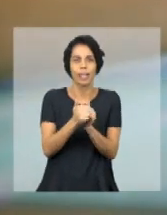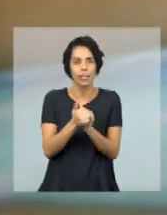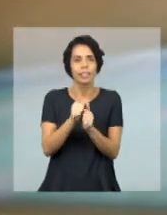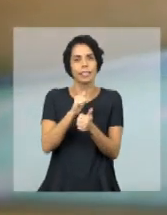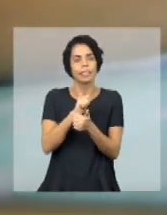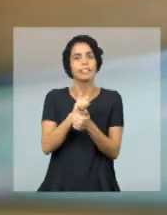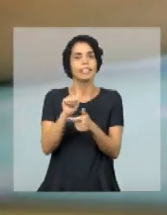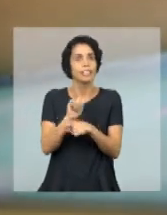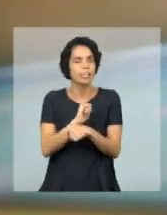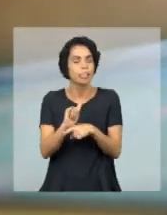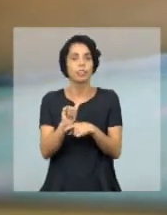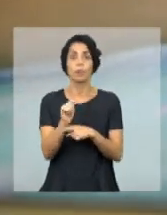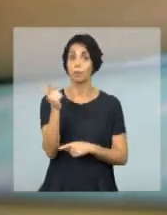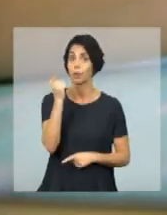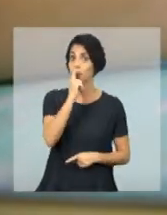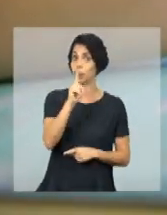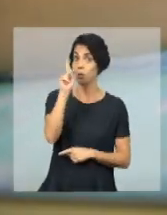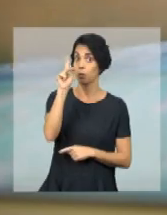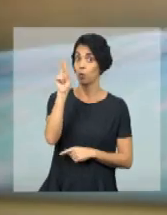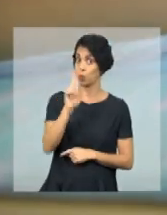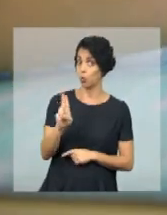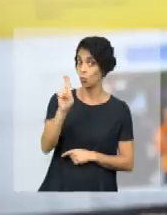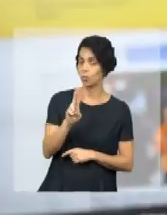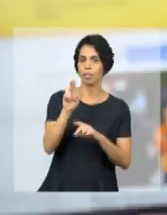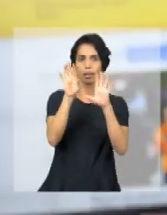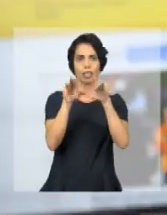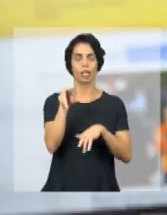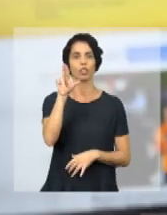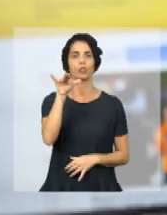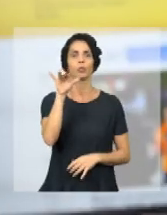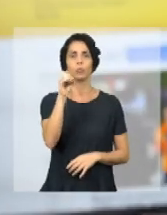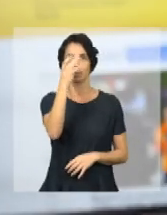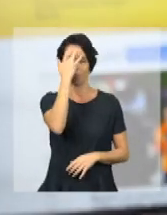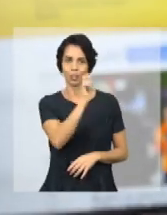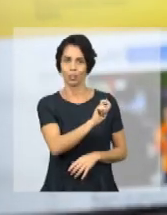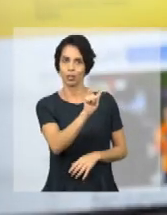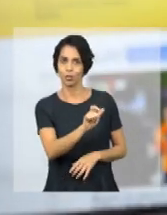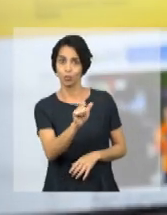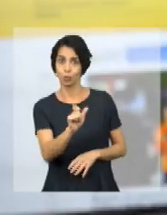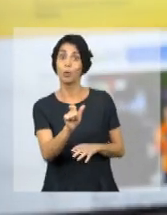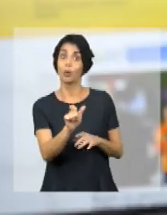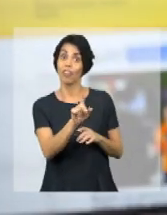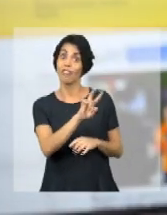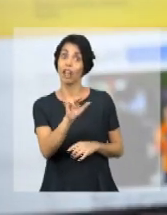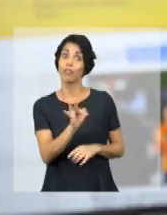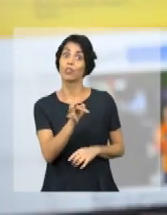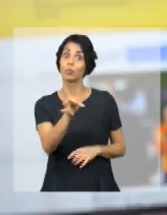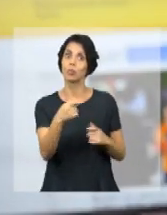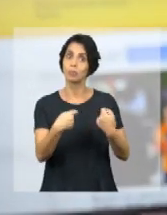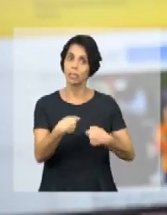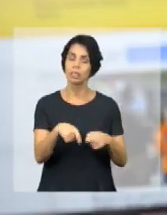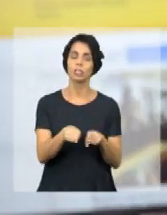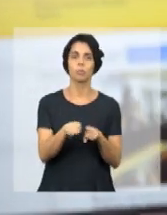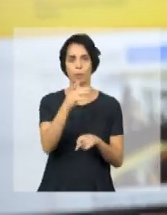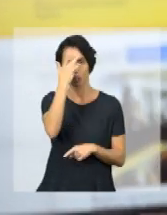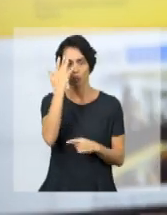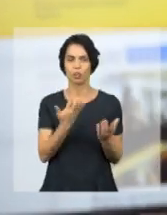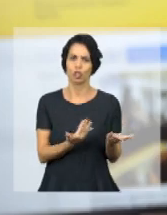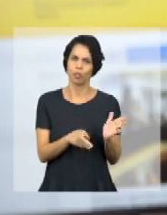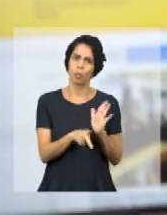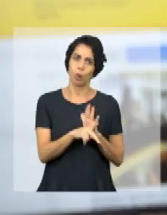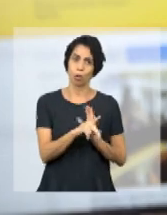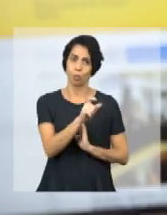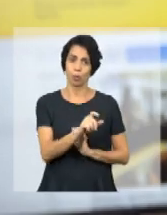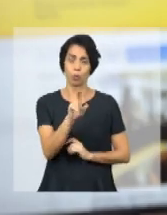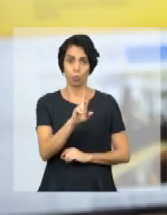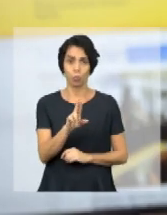para utilizar o Cadastro Único para os beneficiários, futuros beneficiários e já beneficiários do programa